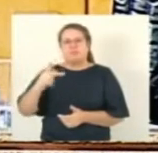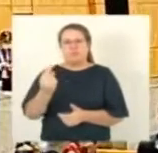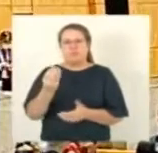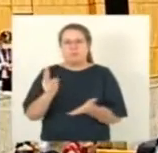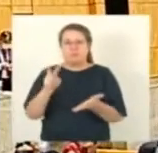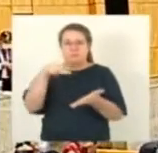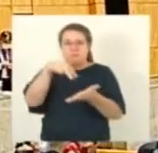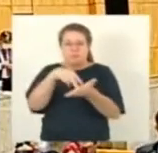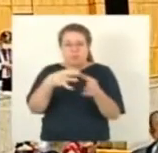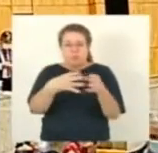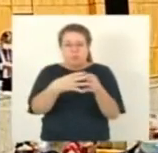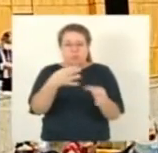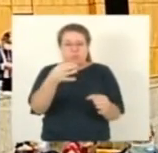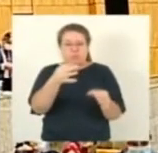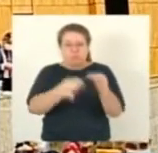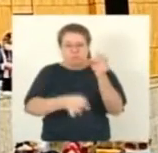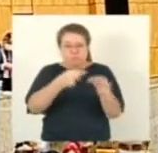justiça